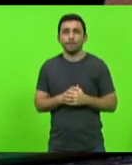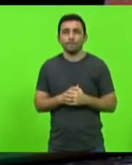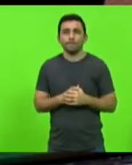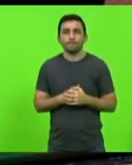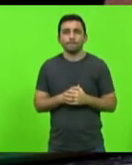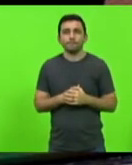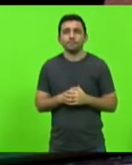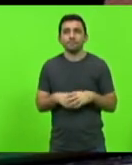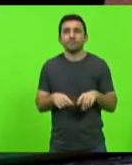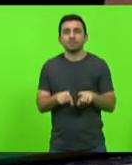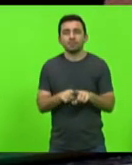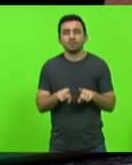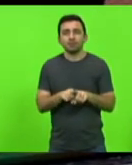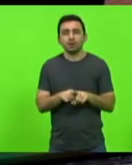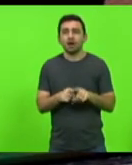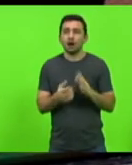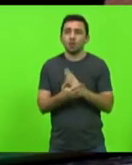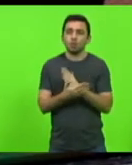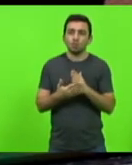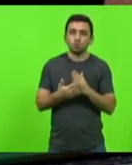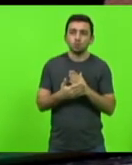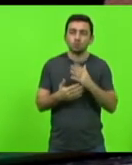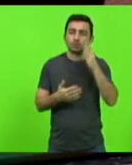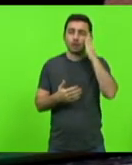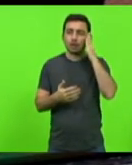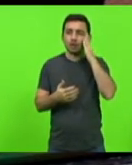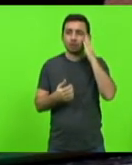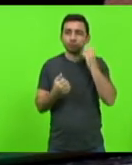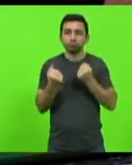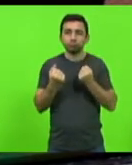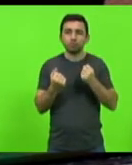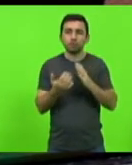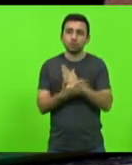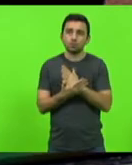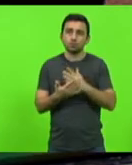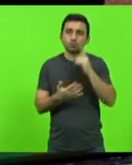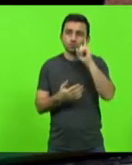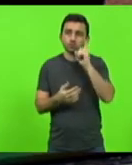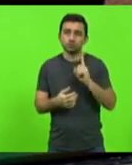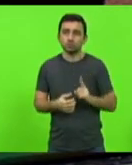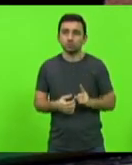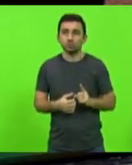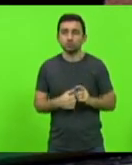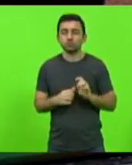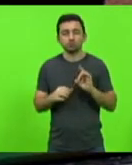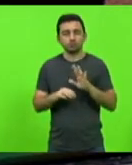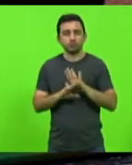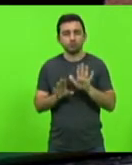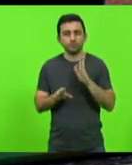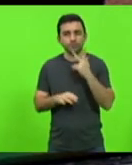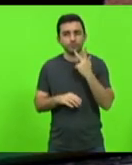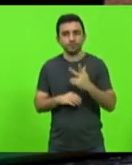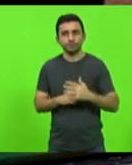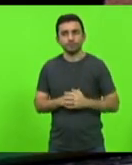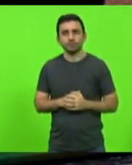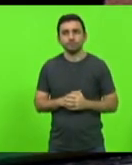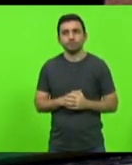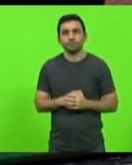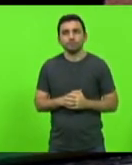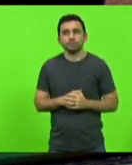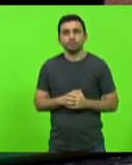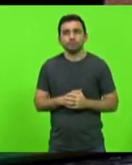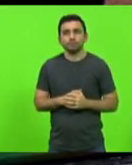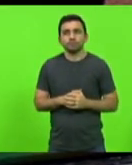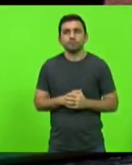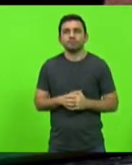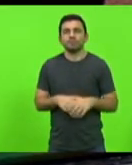a condução de motos. Tem aquele que sabe dirigir, infelizmente tem aquele que não sabe dirigir. Então, só queria fazer essa manifestação e também agradecer o